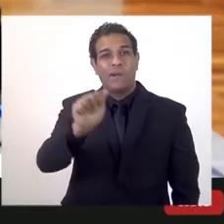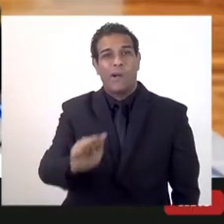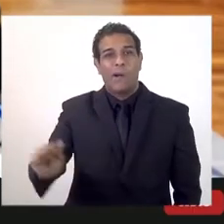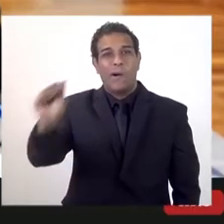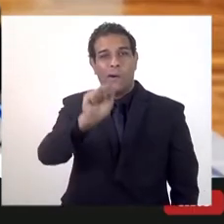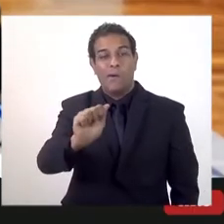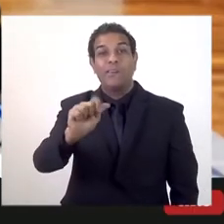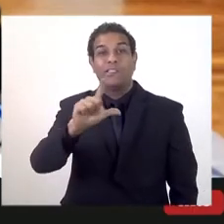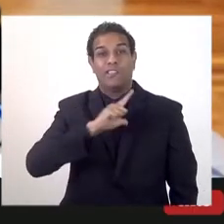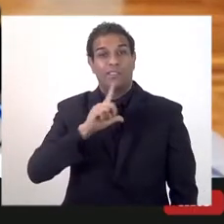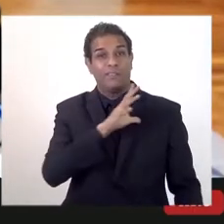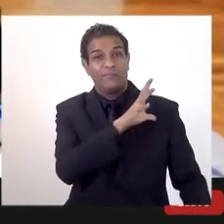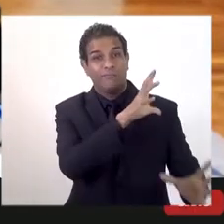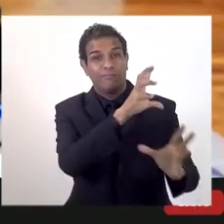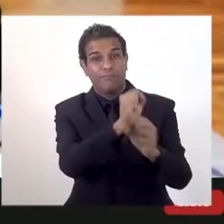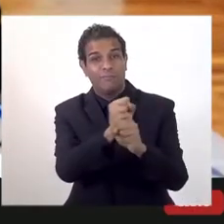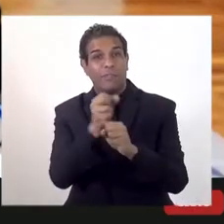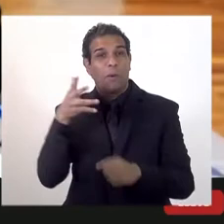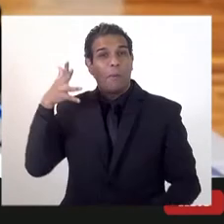Fórum completa 18 anos.